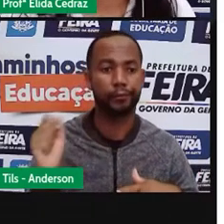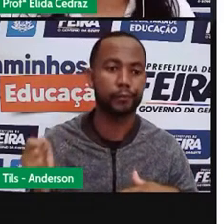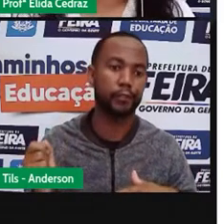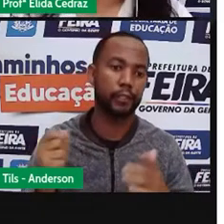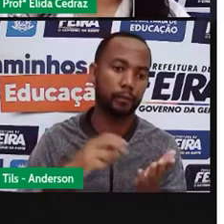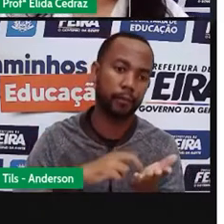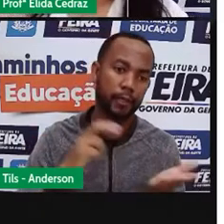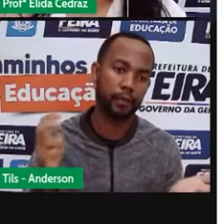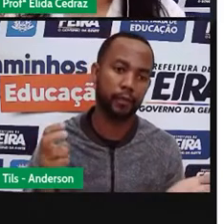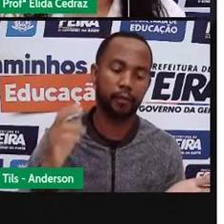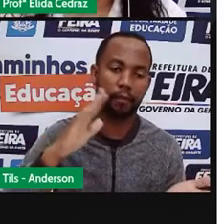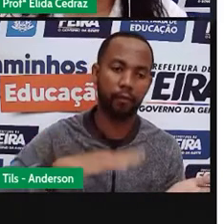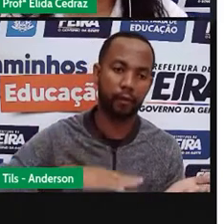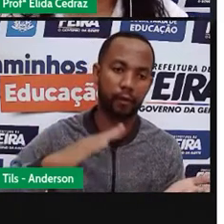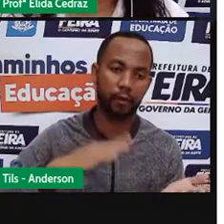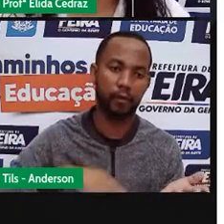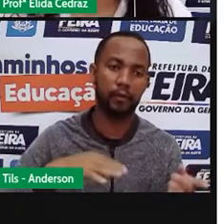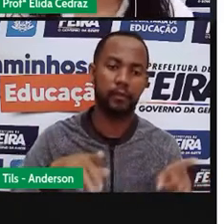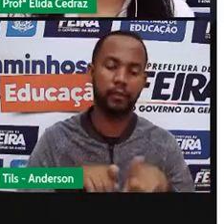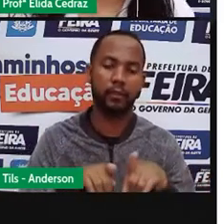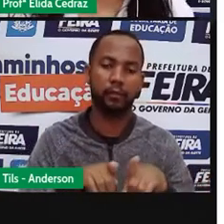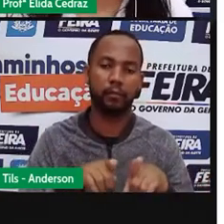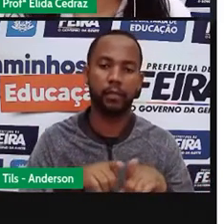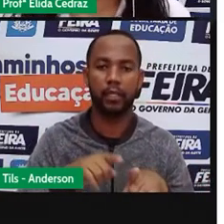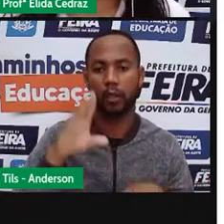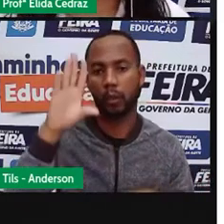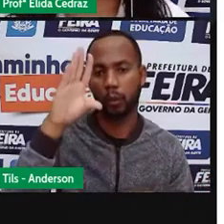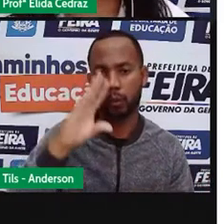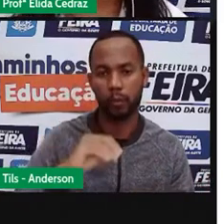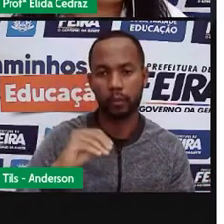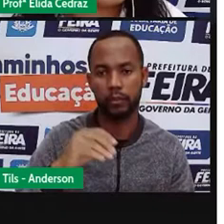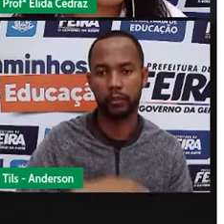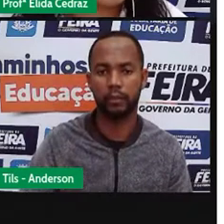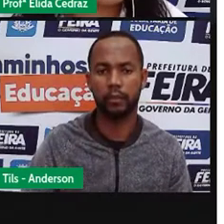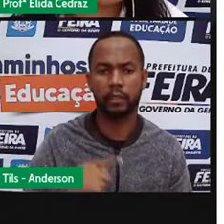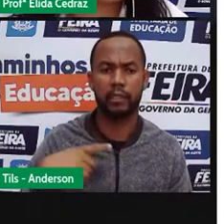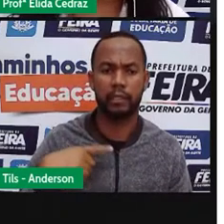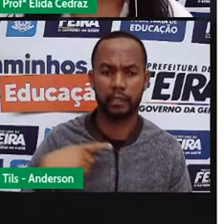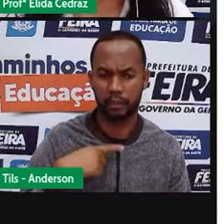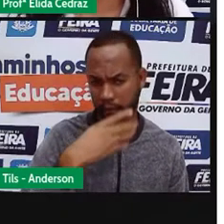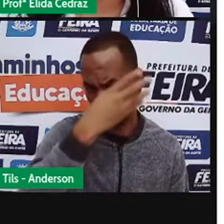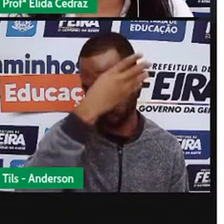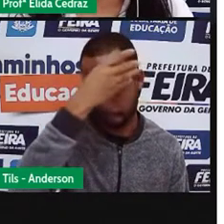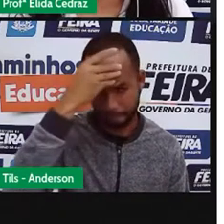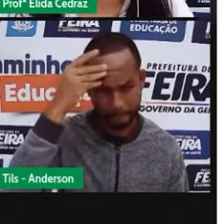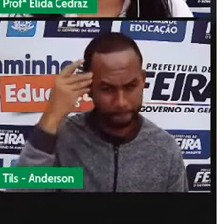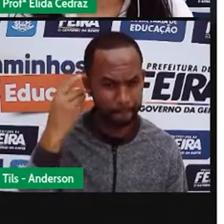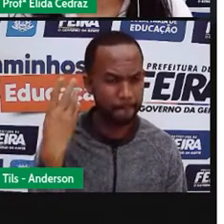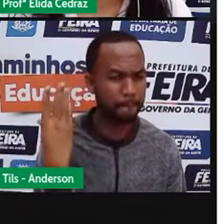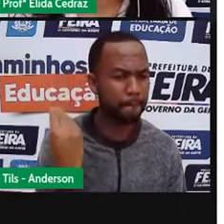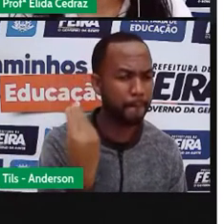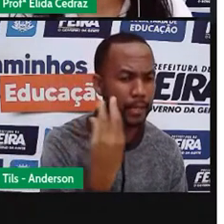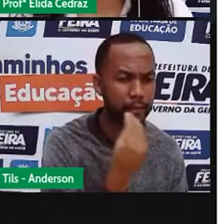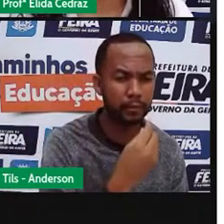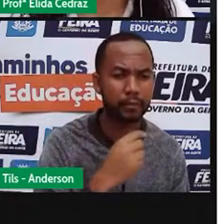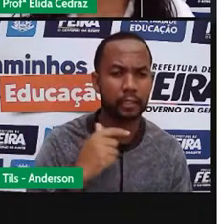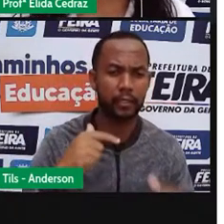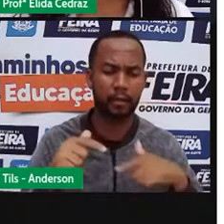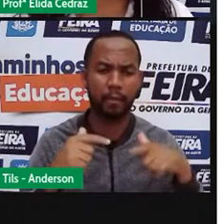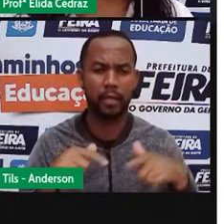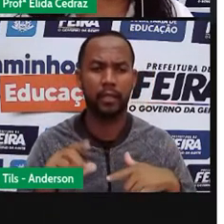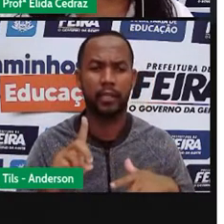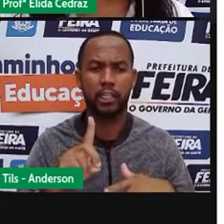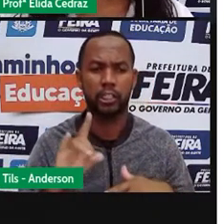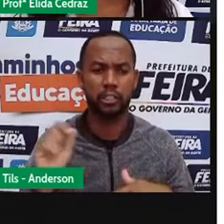e tarde, ou trabalham à noite. E ainda tem muitas pessoas que trabalham durante o dia, no